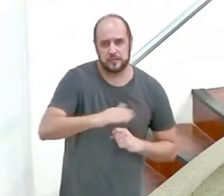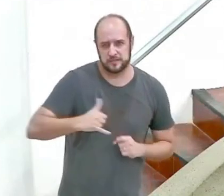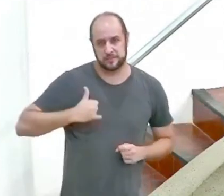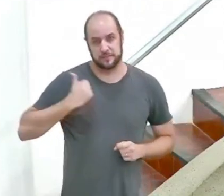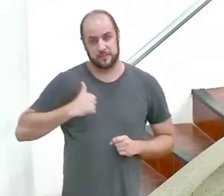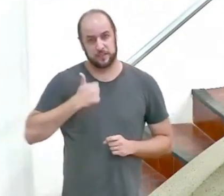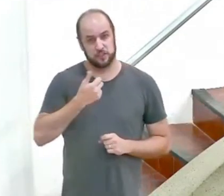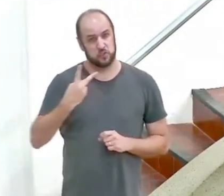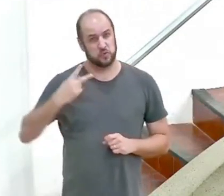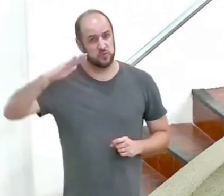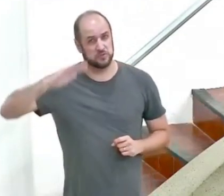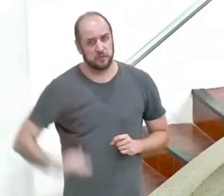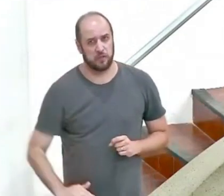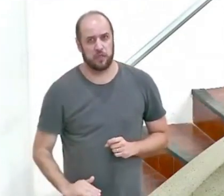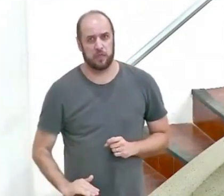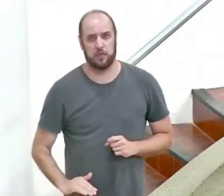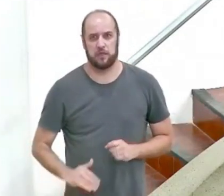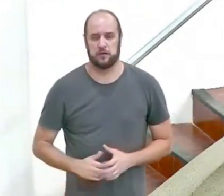de 12 anos